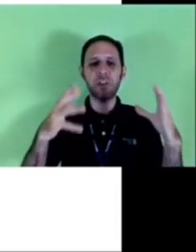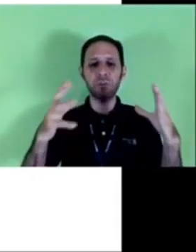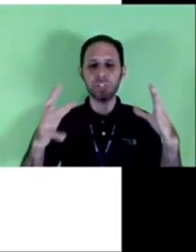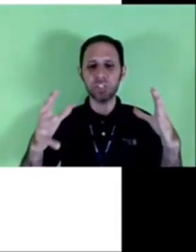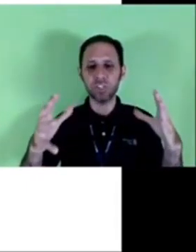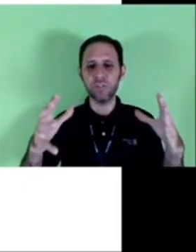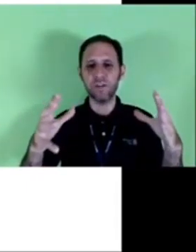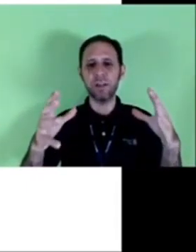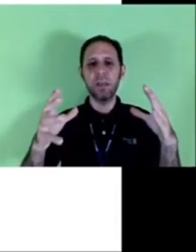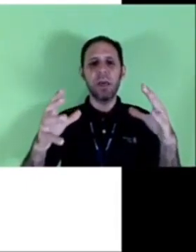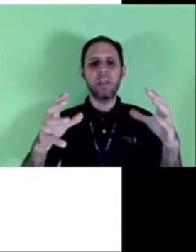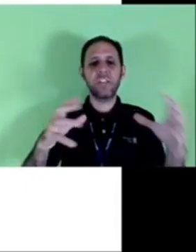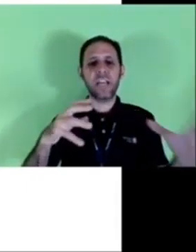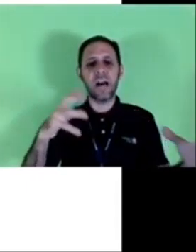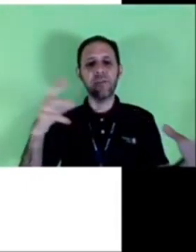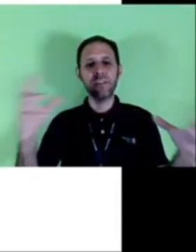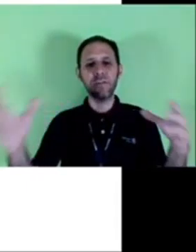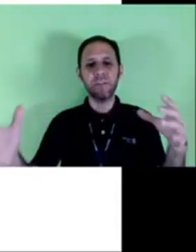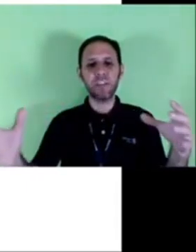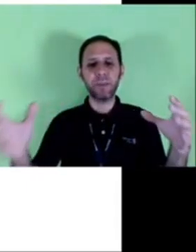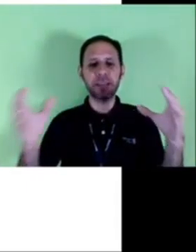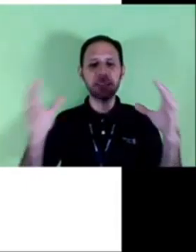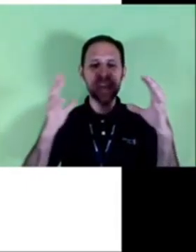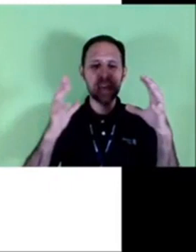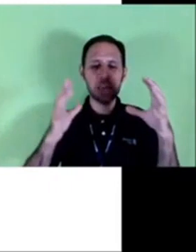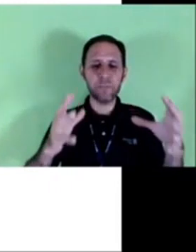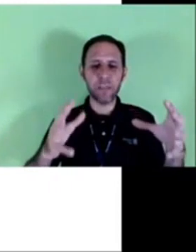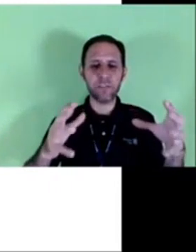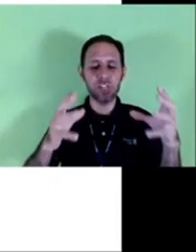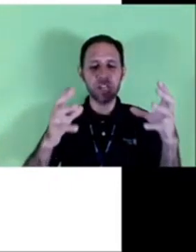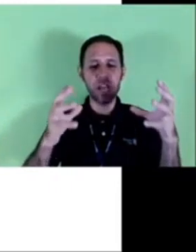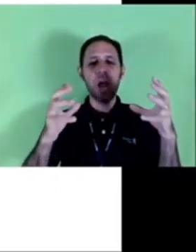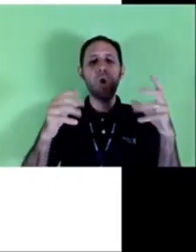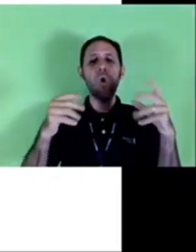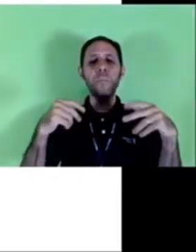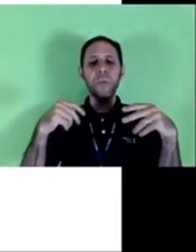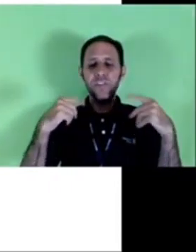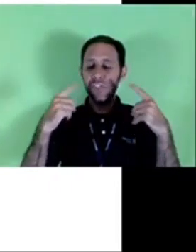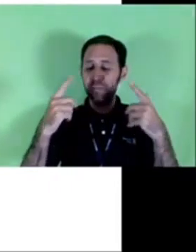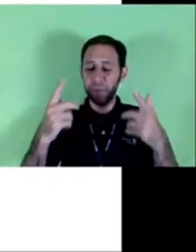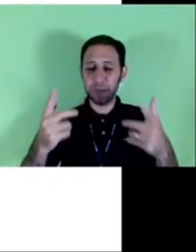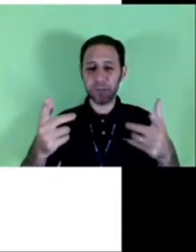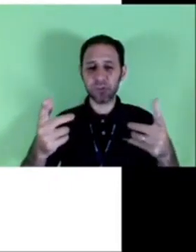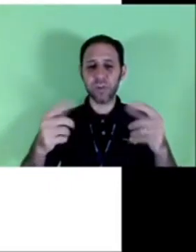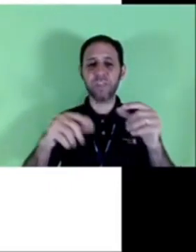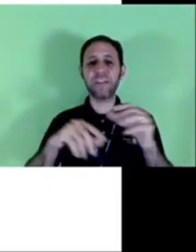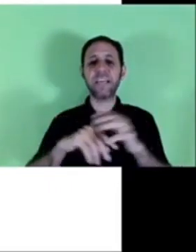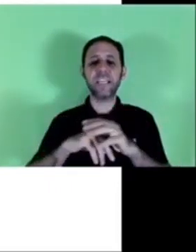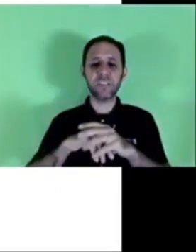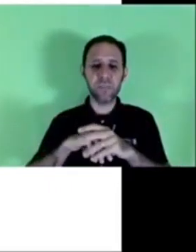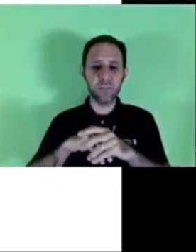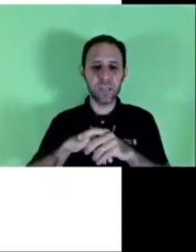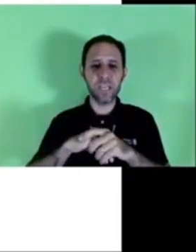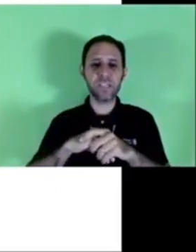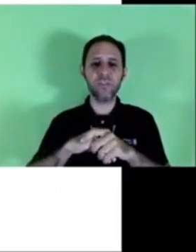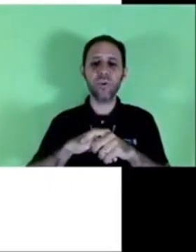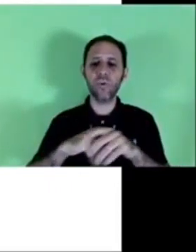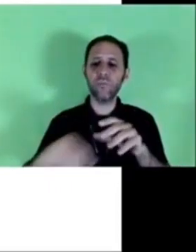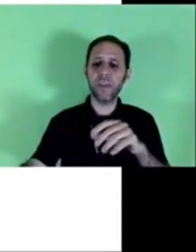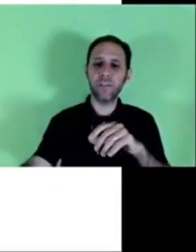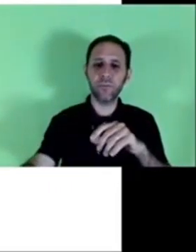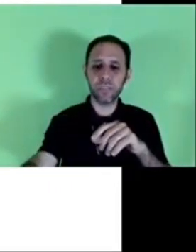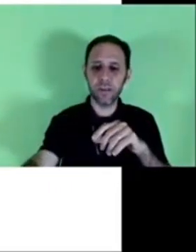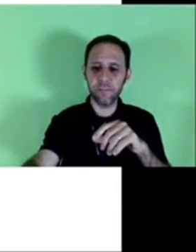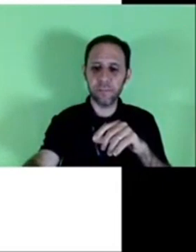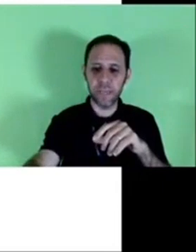forma clara e objetiva de causa e efeito para que esse requerimento seja compreendido pela pessoa que vai estar recebendo esse